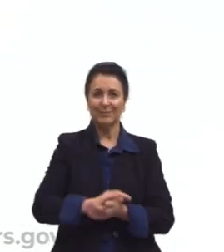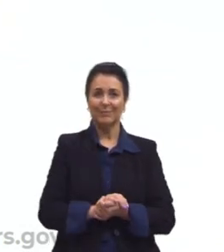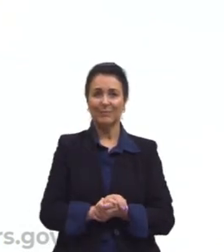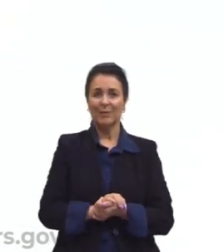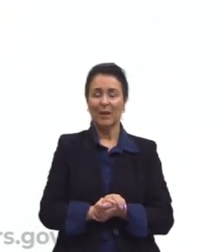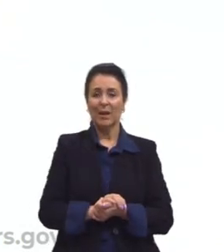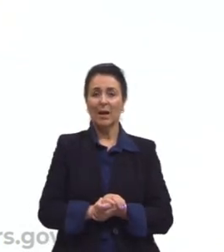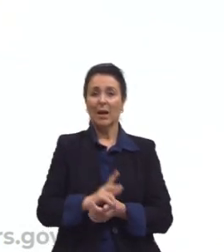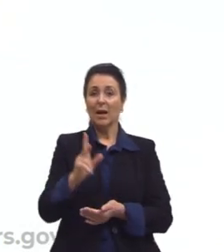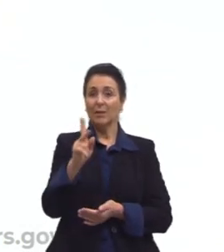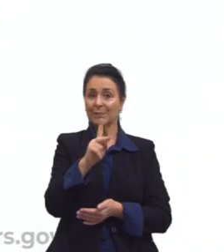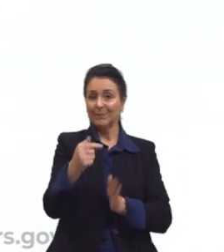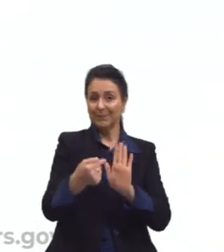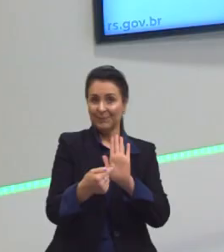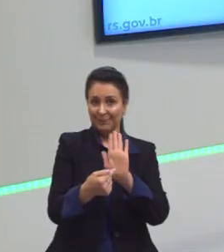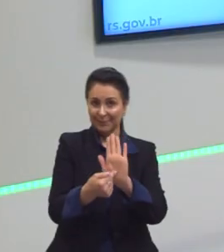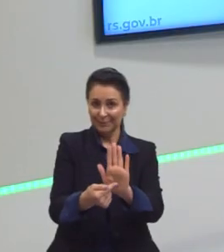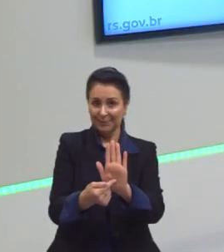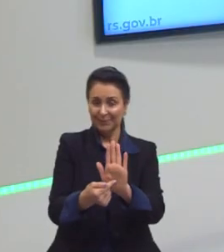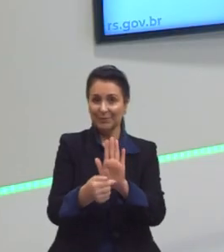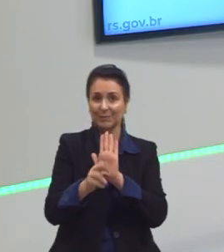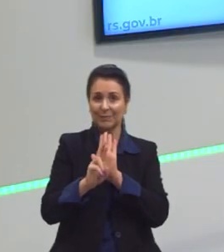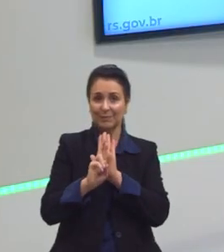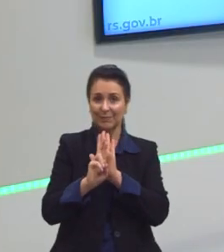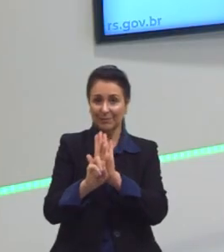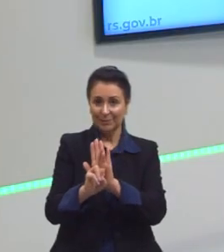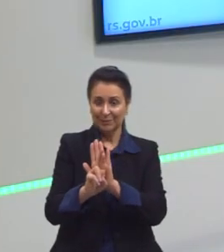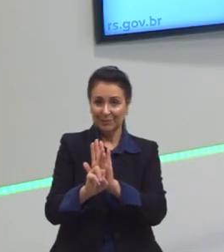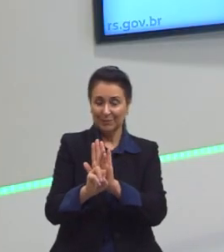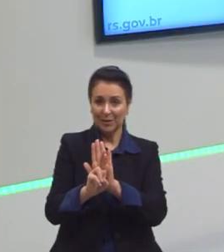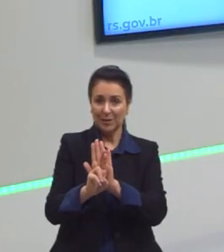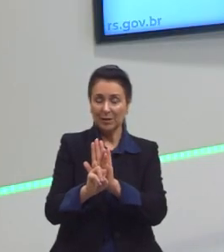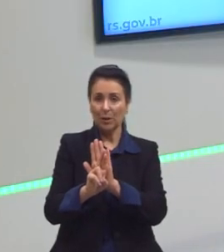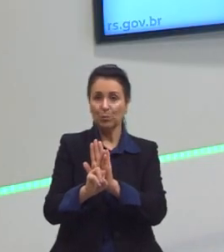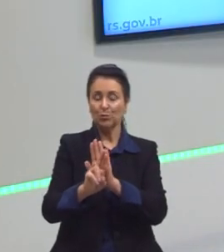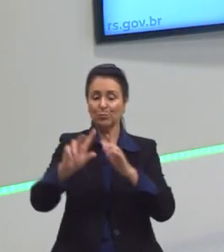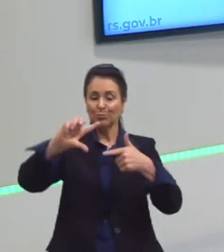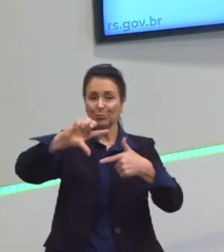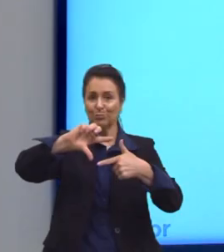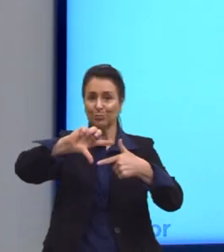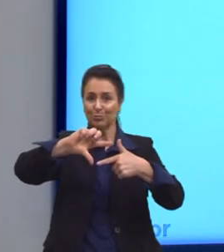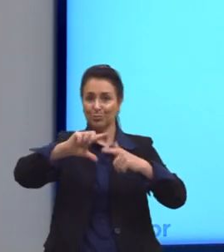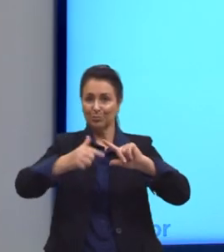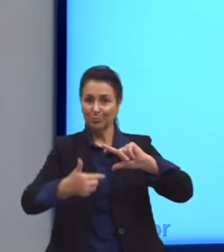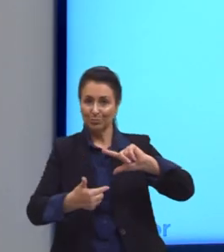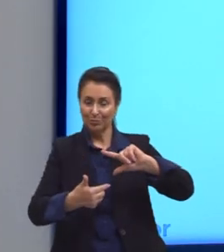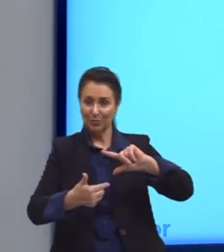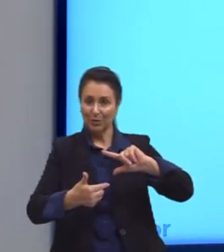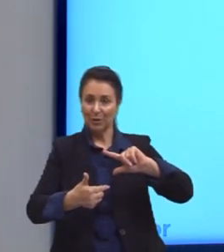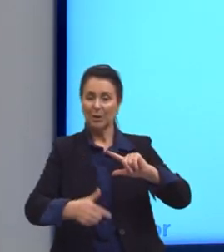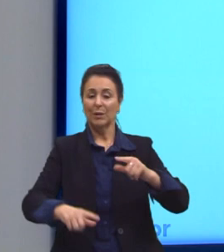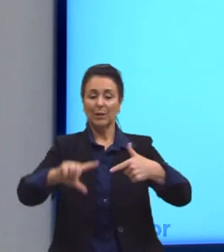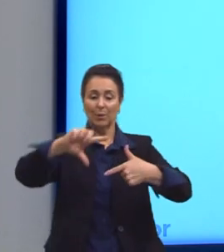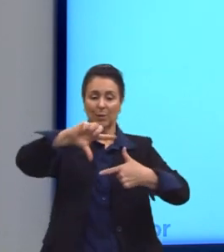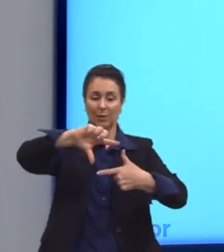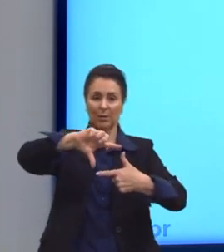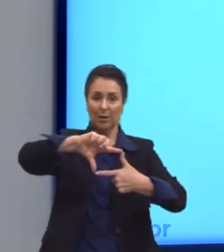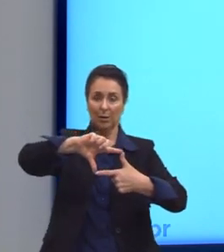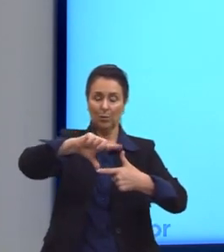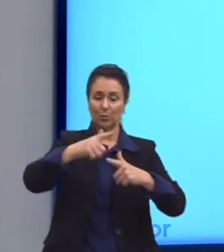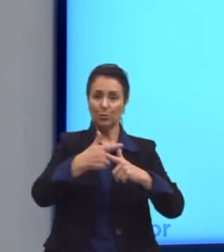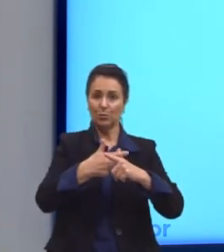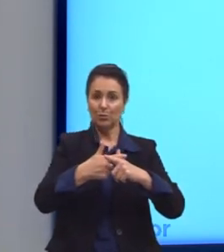Eu trouxe para vocês, aqui, então, a representação na forma geométrica, né? Então, nós temos um retângulo, ele foi